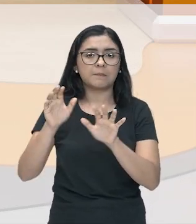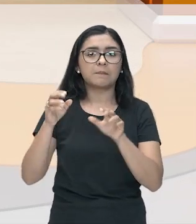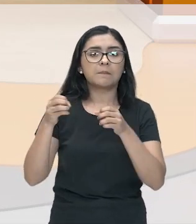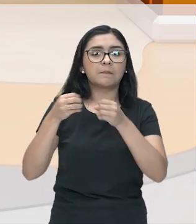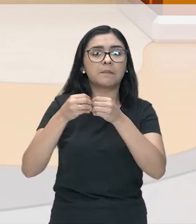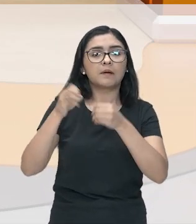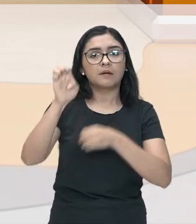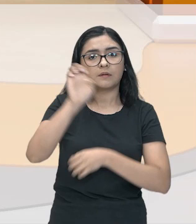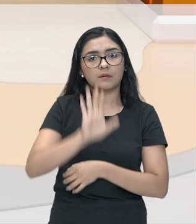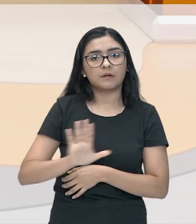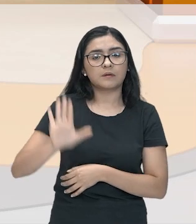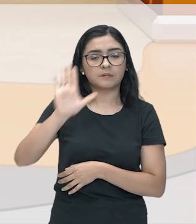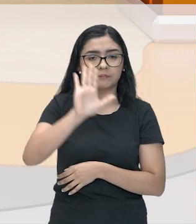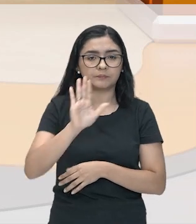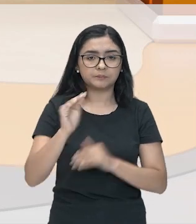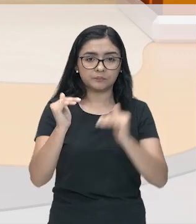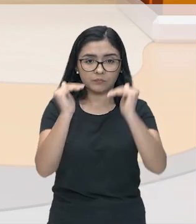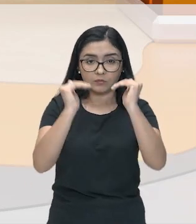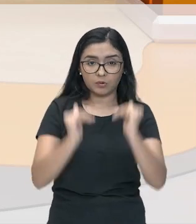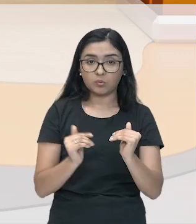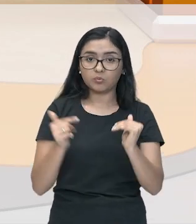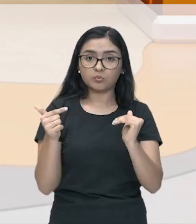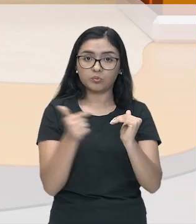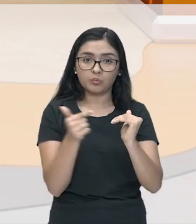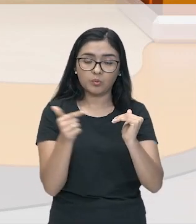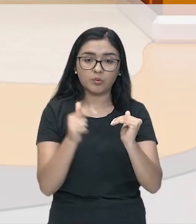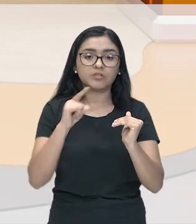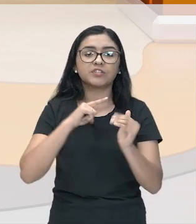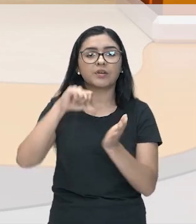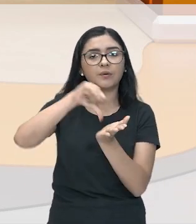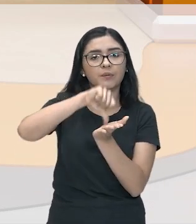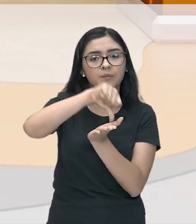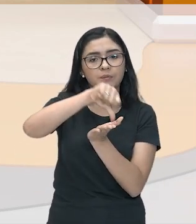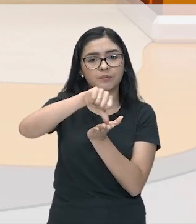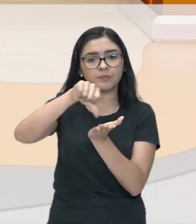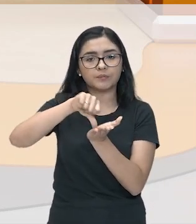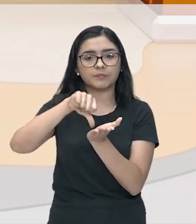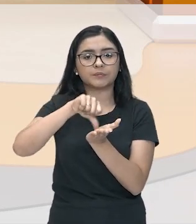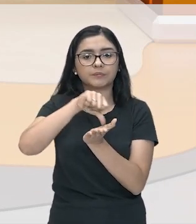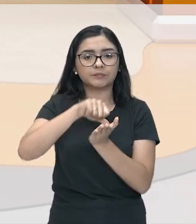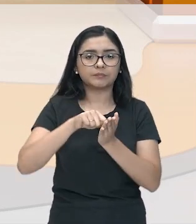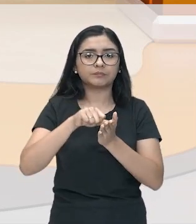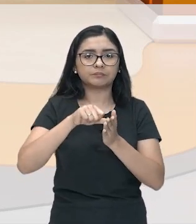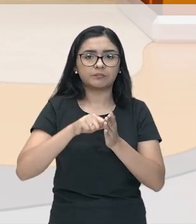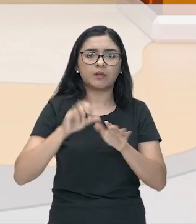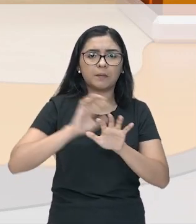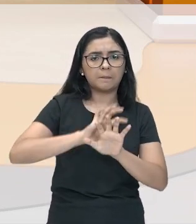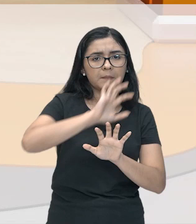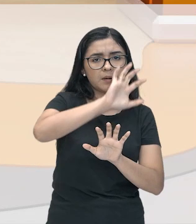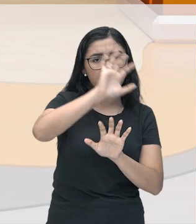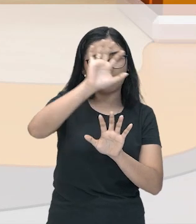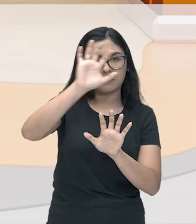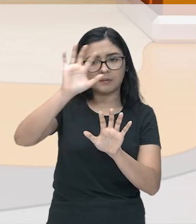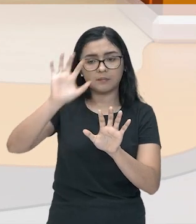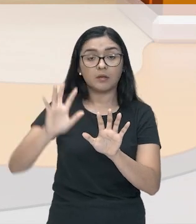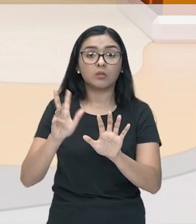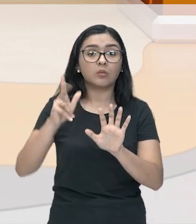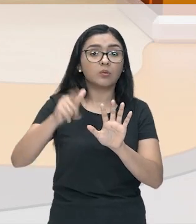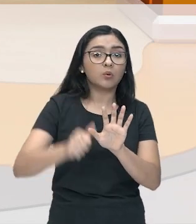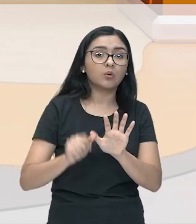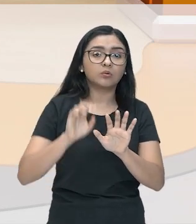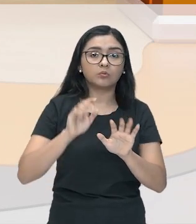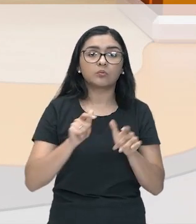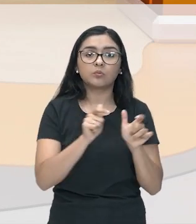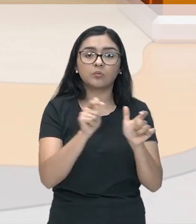mapa 2, já o mapa daqui de baixo, a gente já vai ter uma ideia da extensão de todo o território